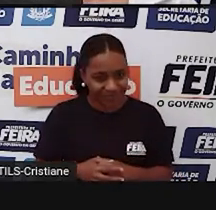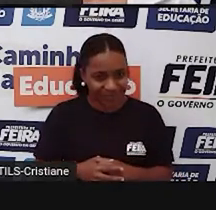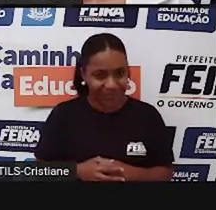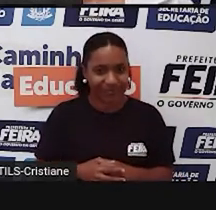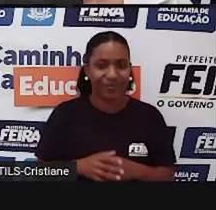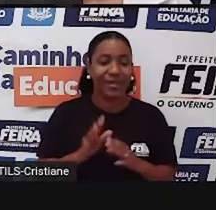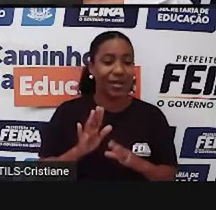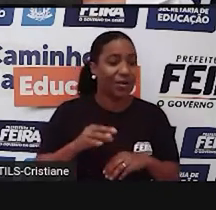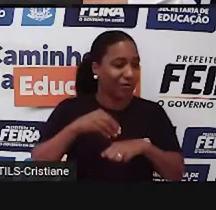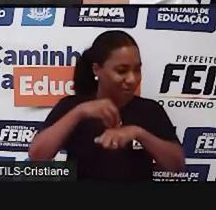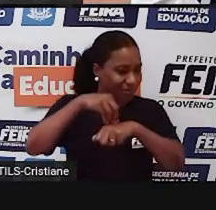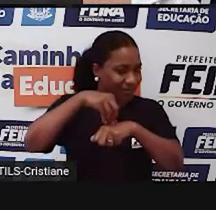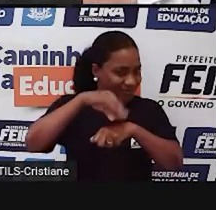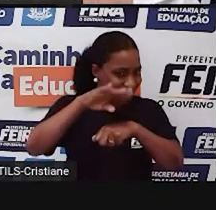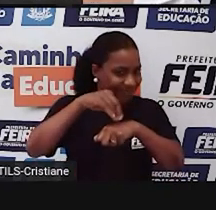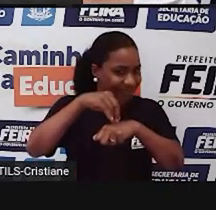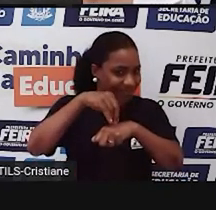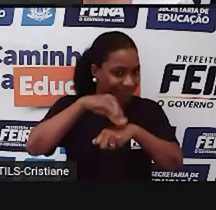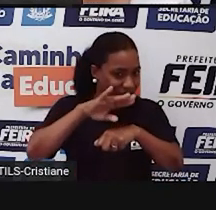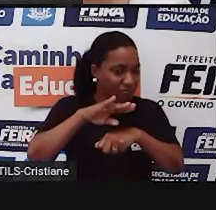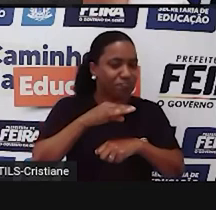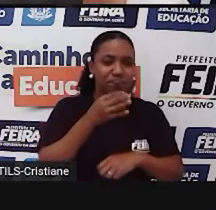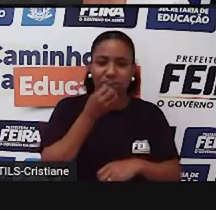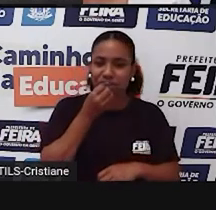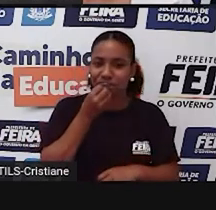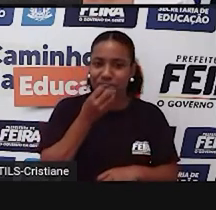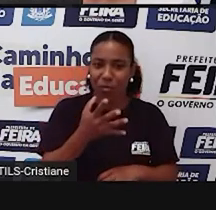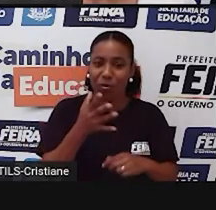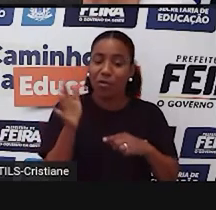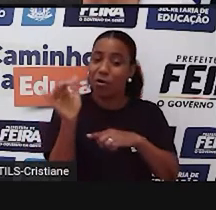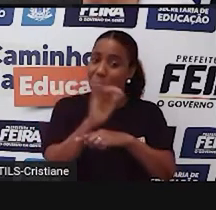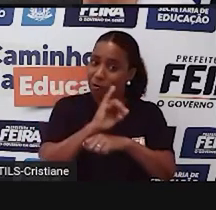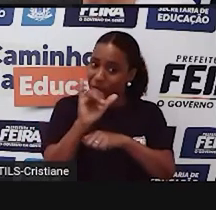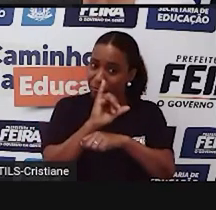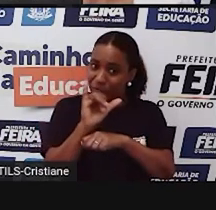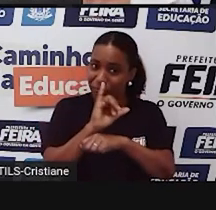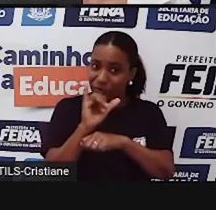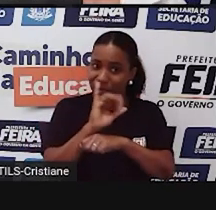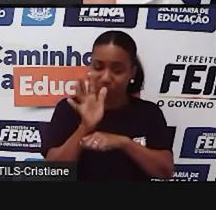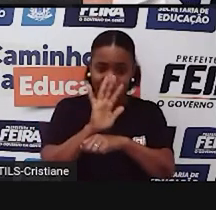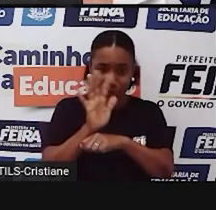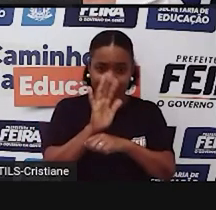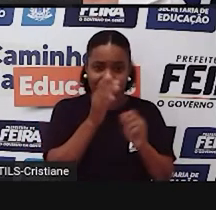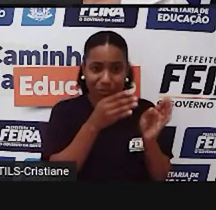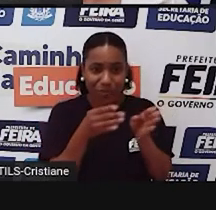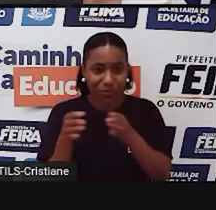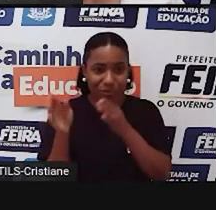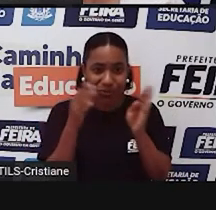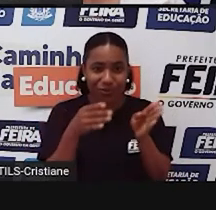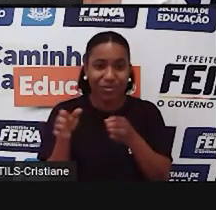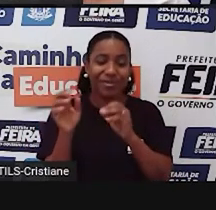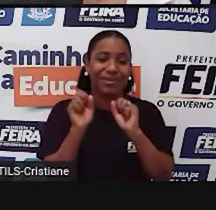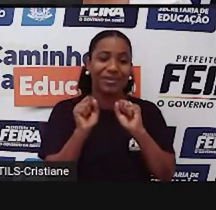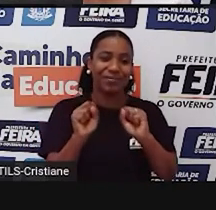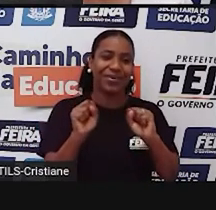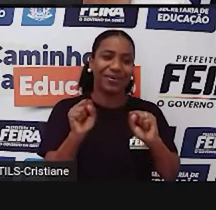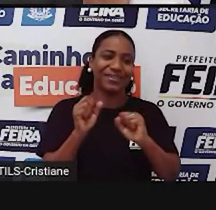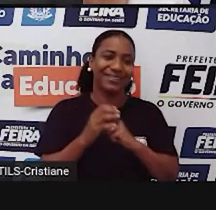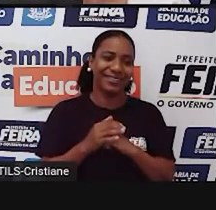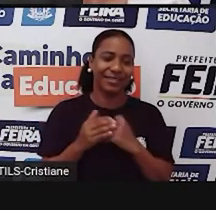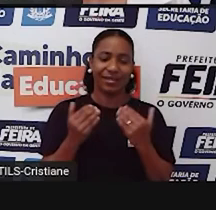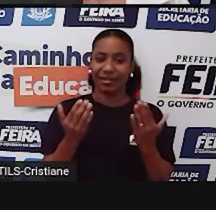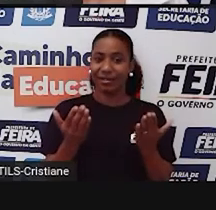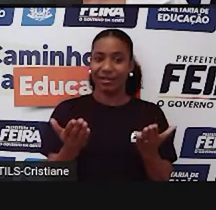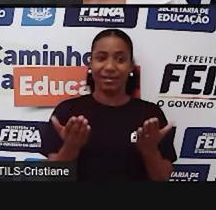vou sugerir que vocês assistam esse livro, se for possível. É porque ele traz um dos grandes